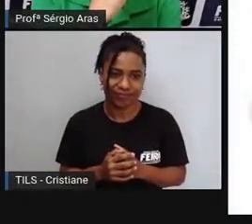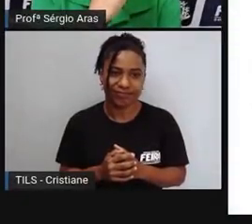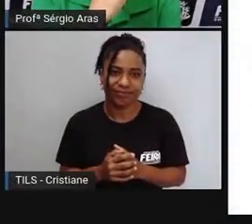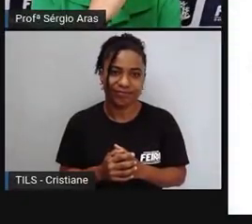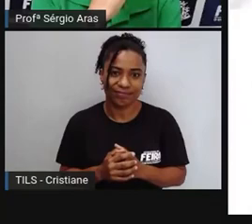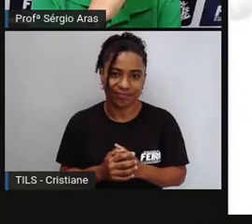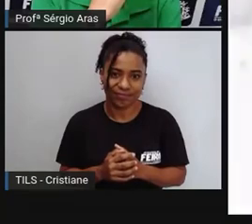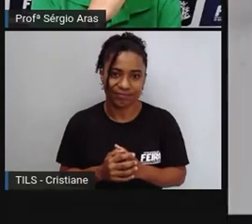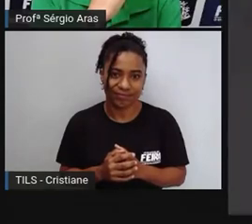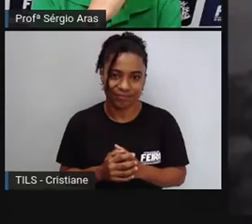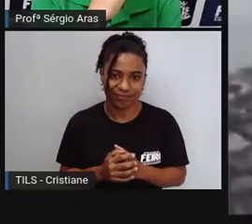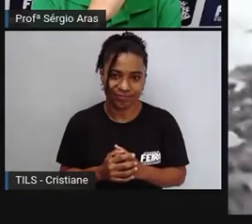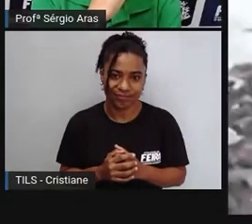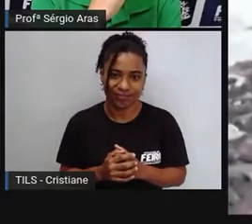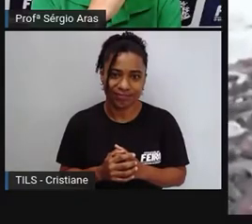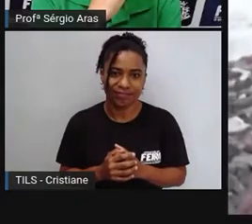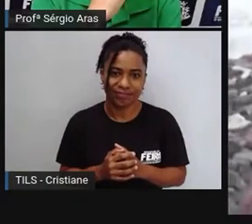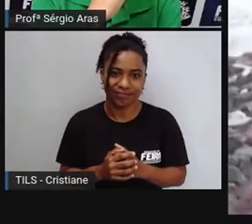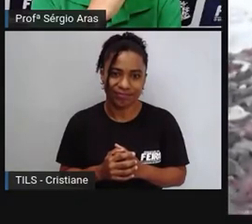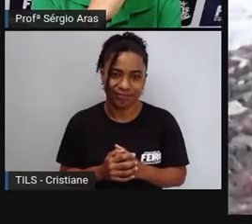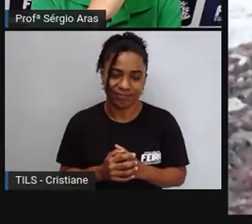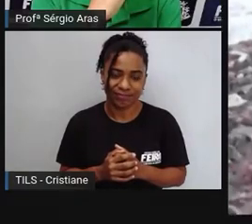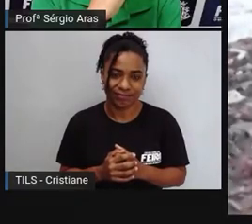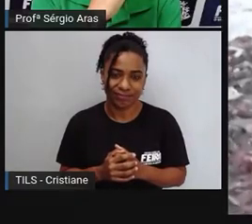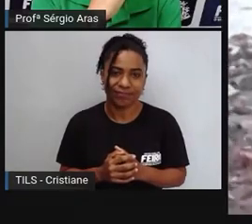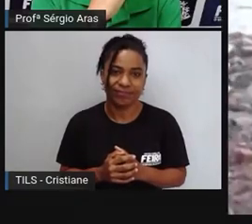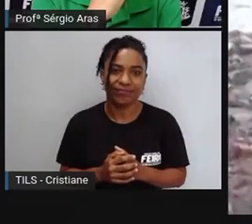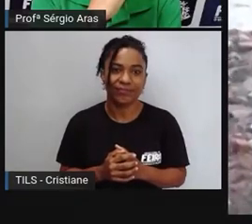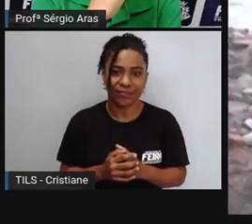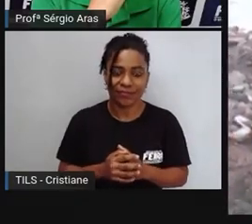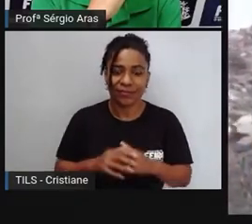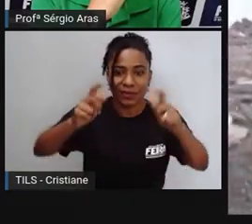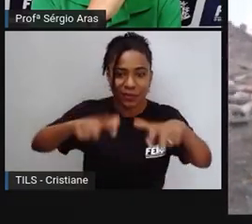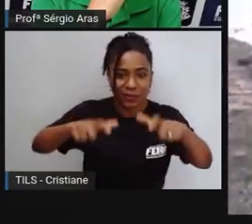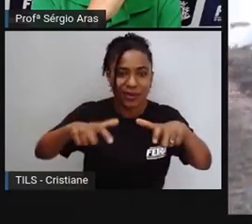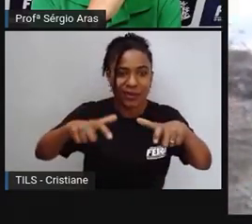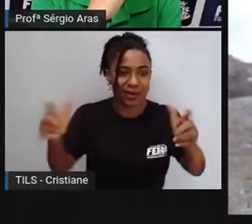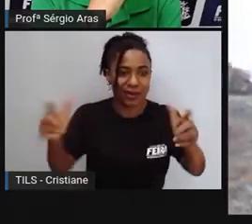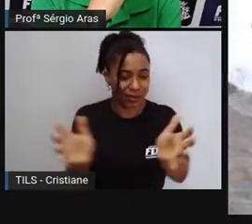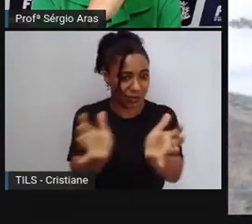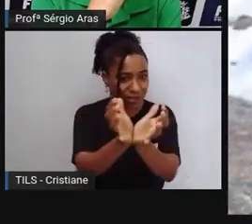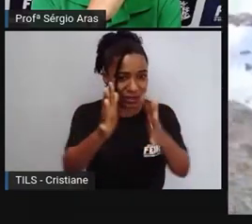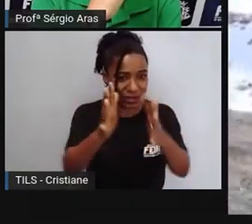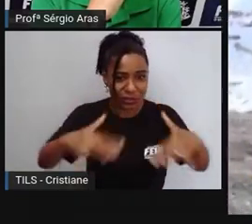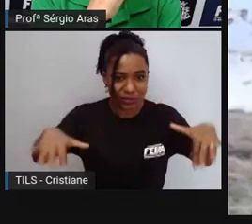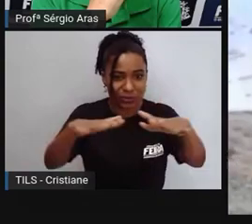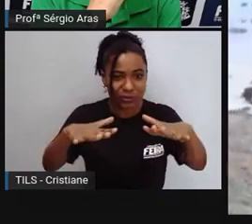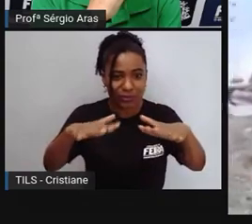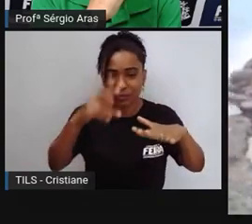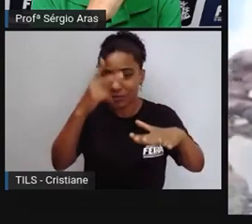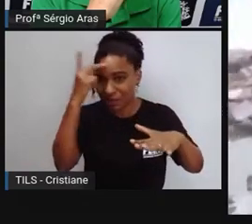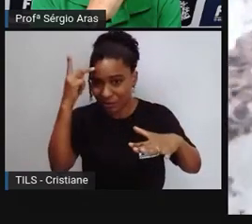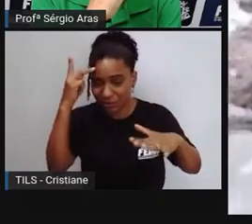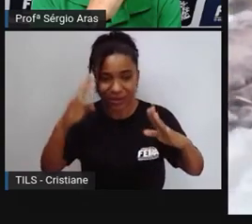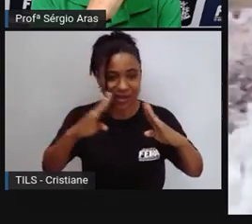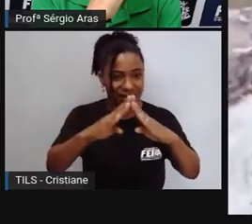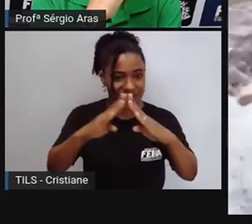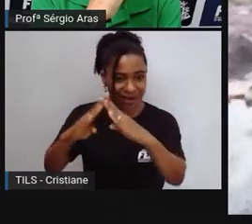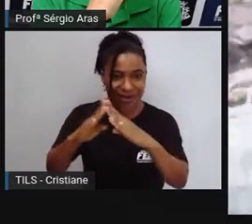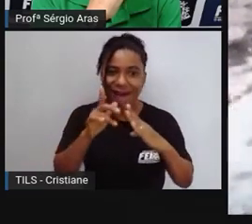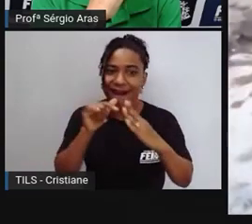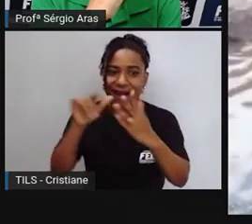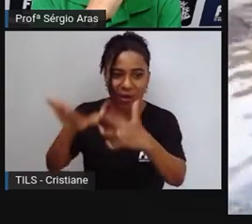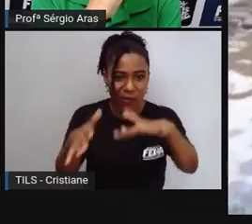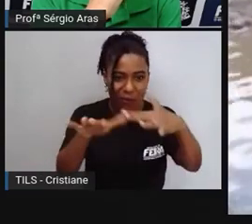é difícil né uma comunidade debaixo d'água é assim que os moradores da travessa periférica